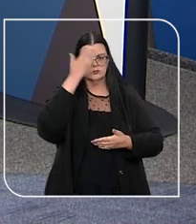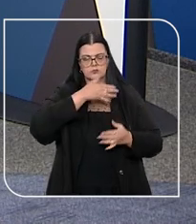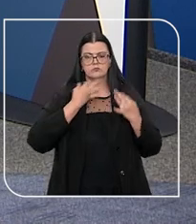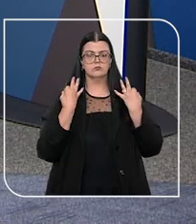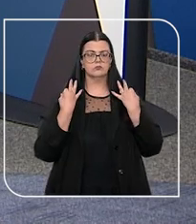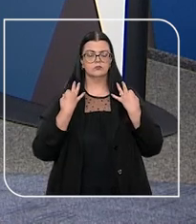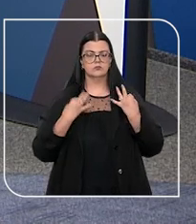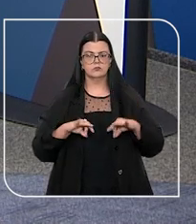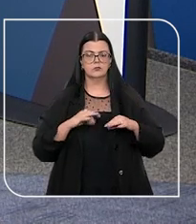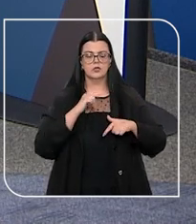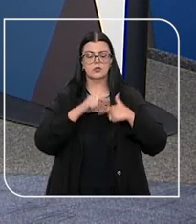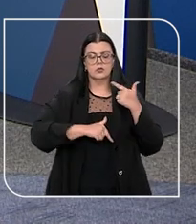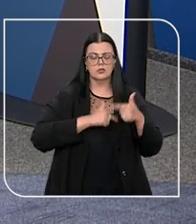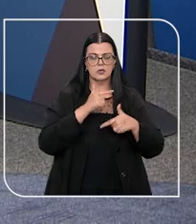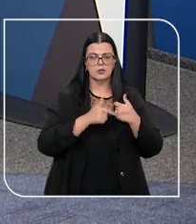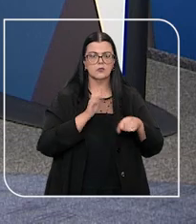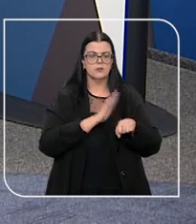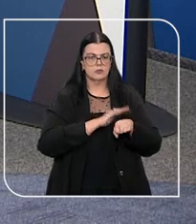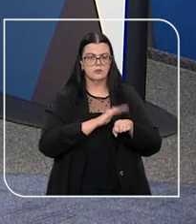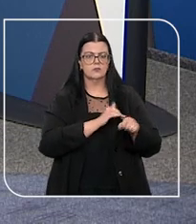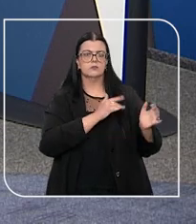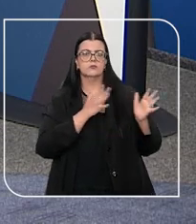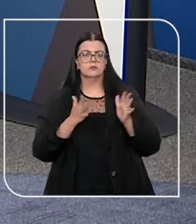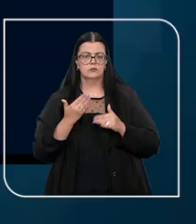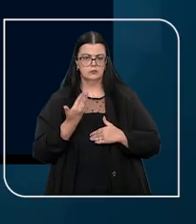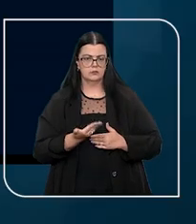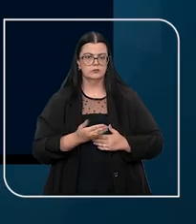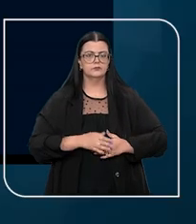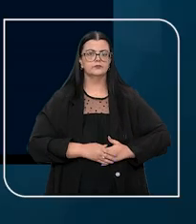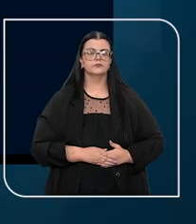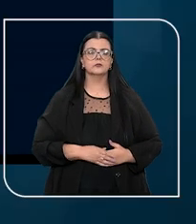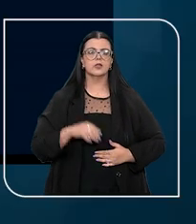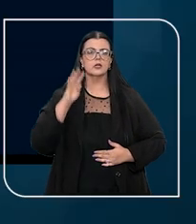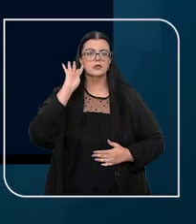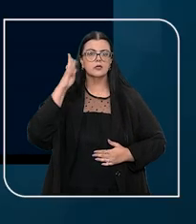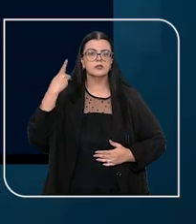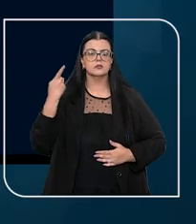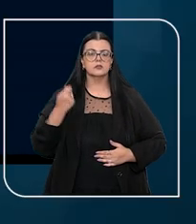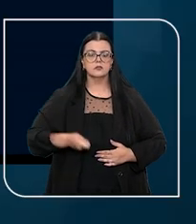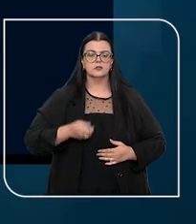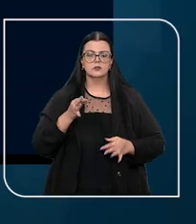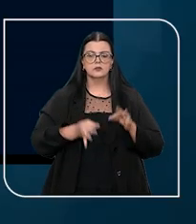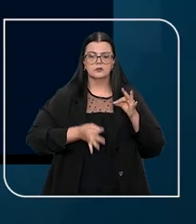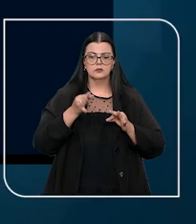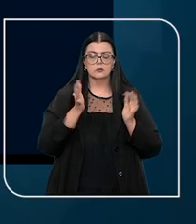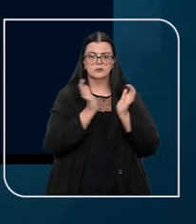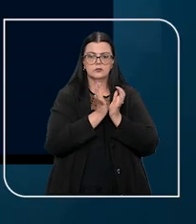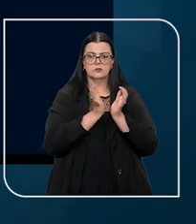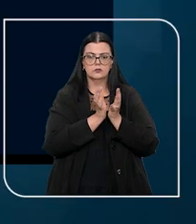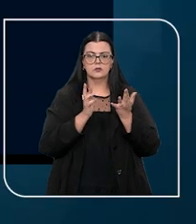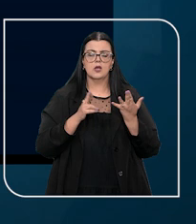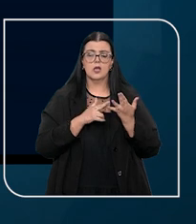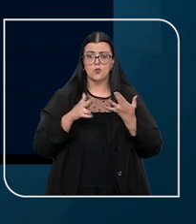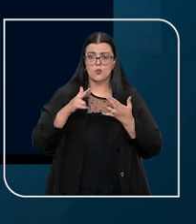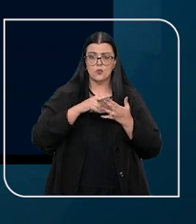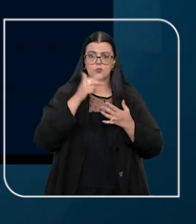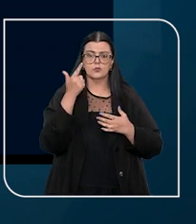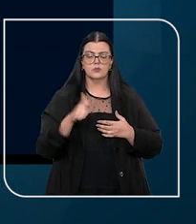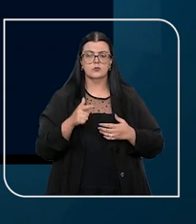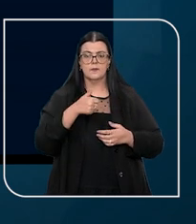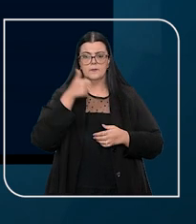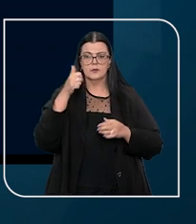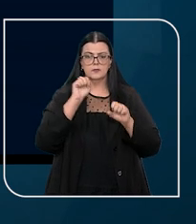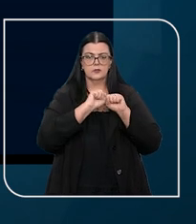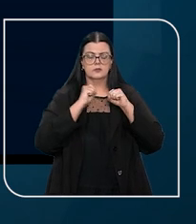efetivamente o trabalho no período requerido. A decisão ocorreu no julgamento sobre o rito dos recursos repetitivos feito